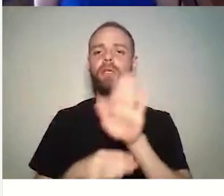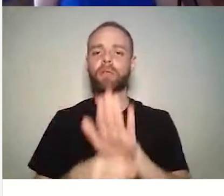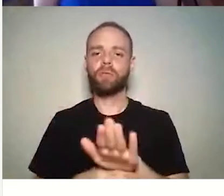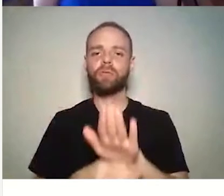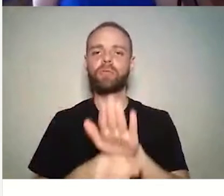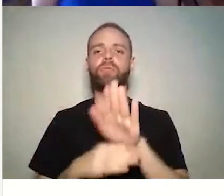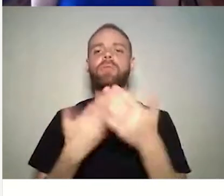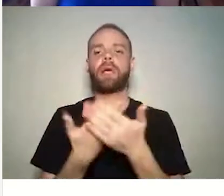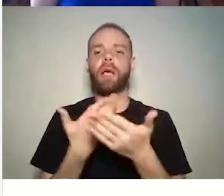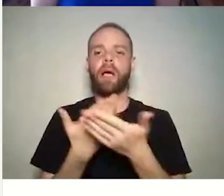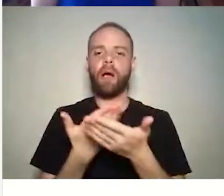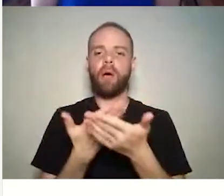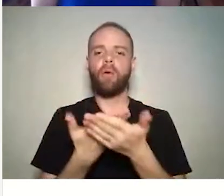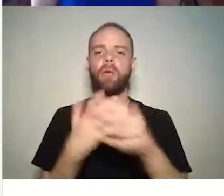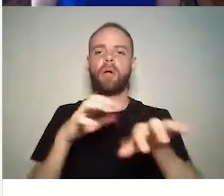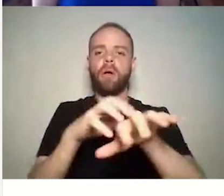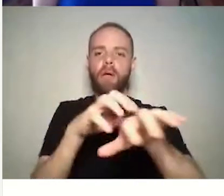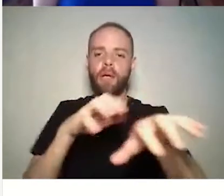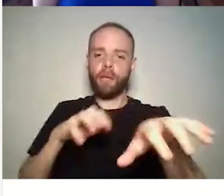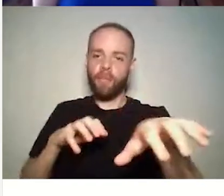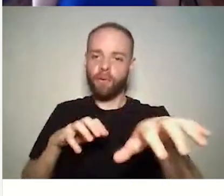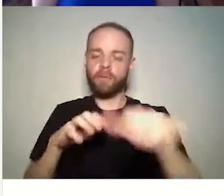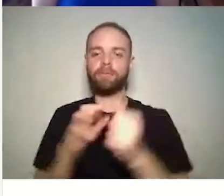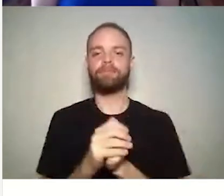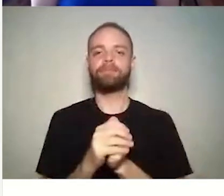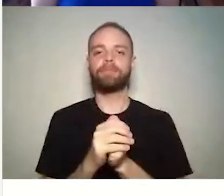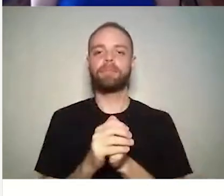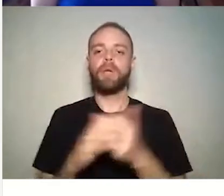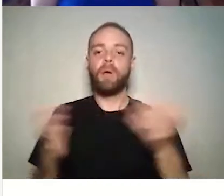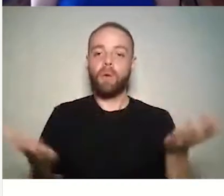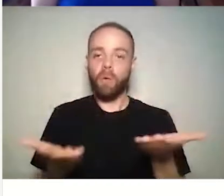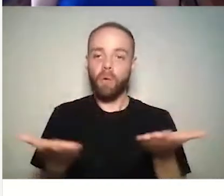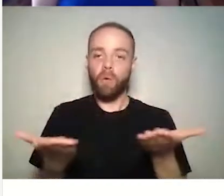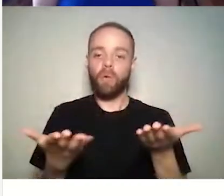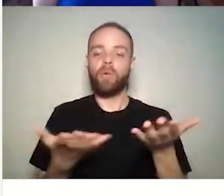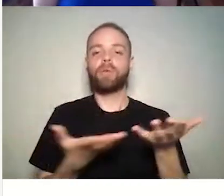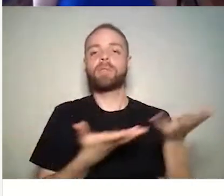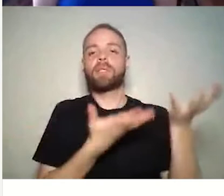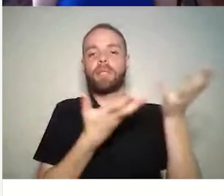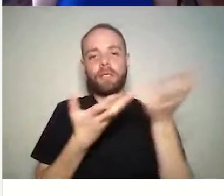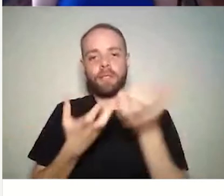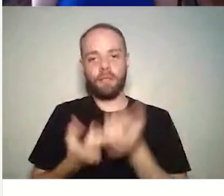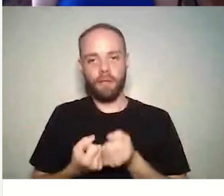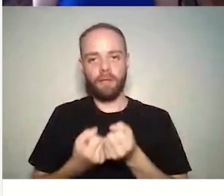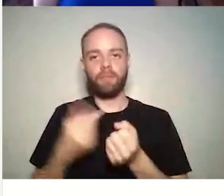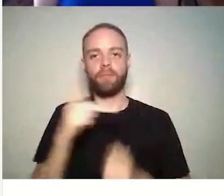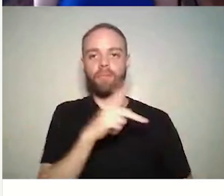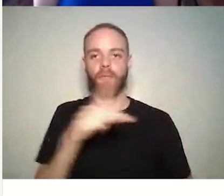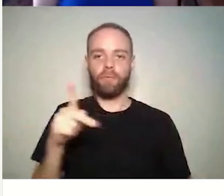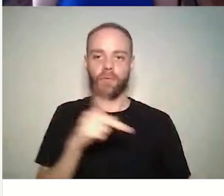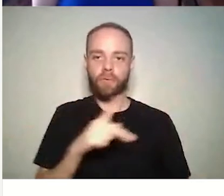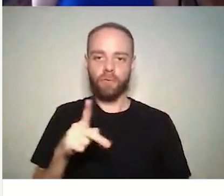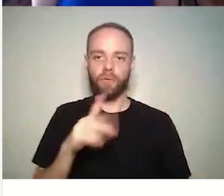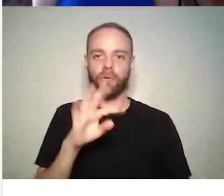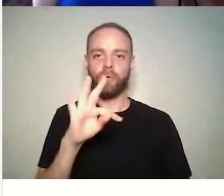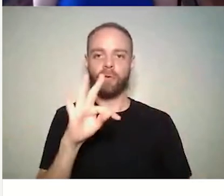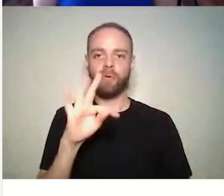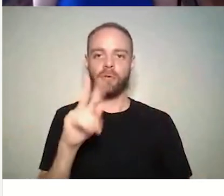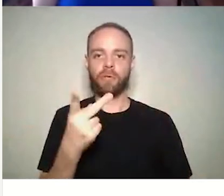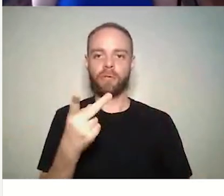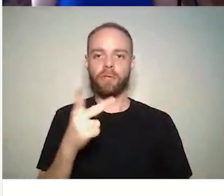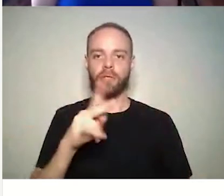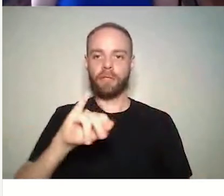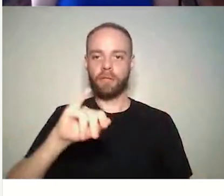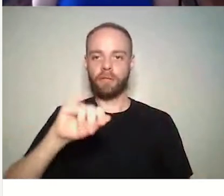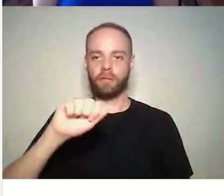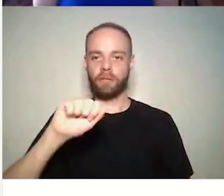Hoje nós estamos recebendo o professor Tiago Braga. O professor Tiago Braga atua no IBICT e ele